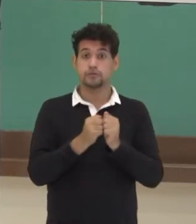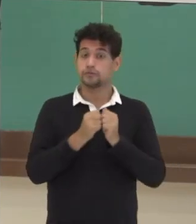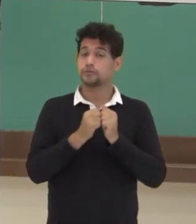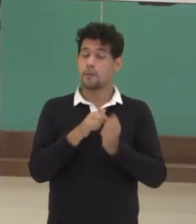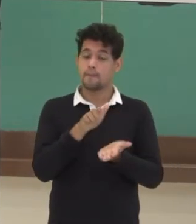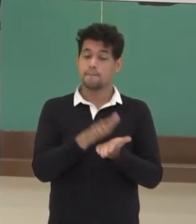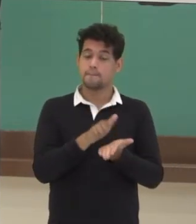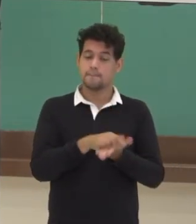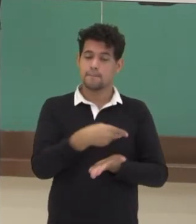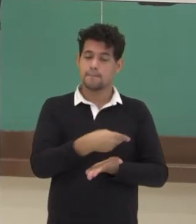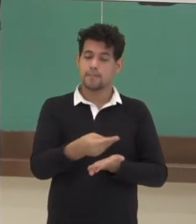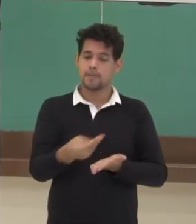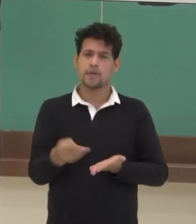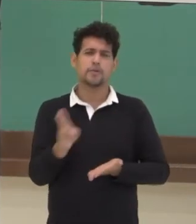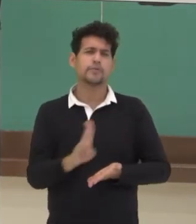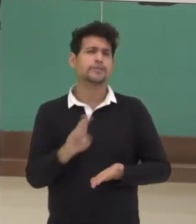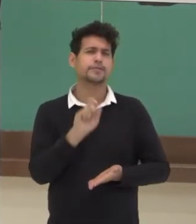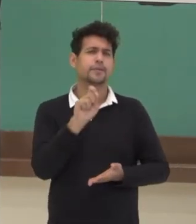panfletos usam, ó,